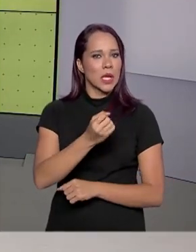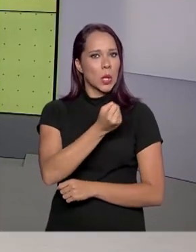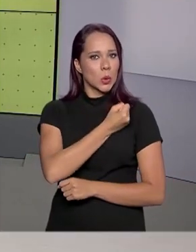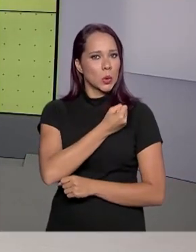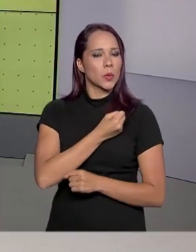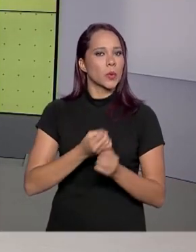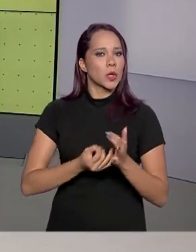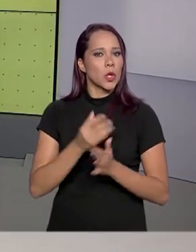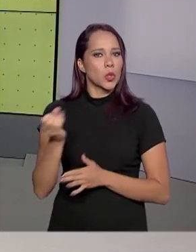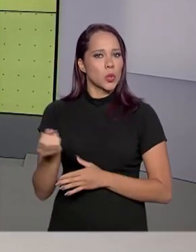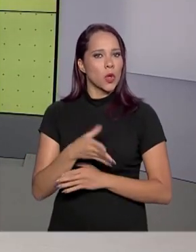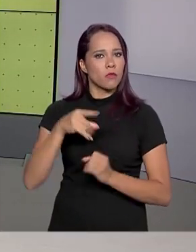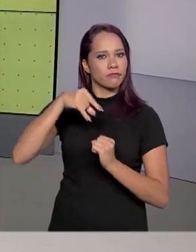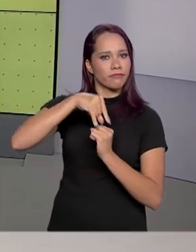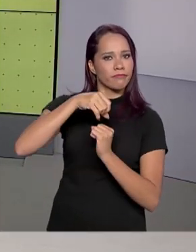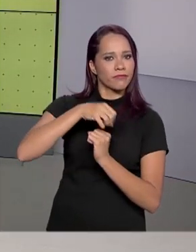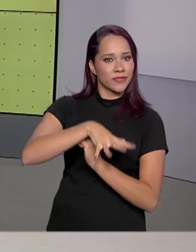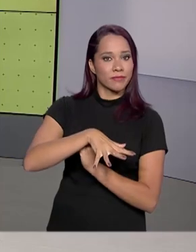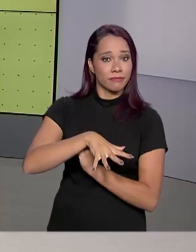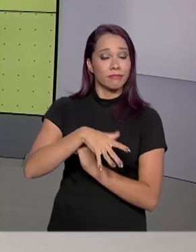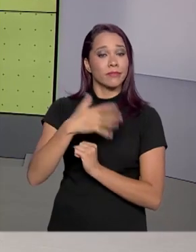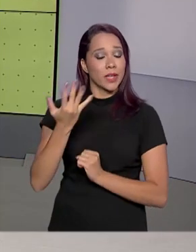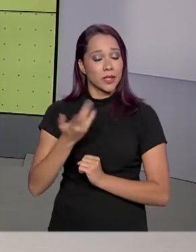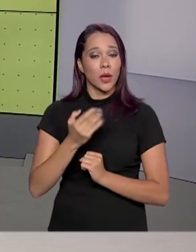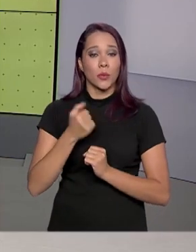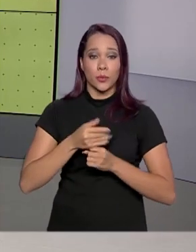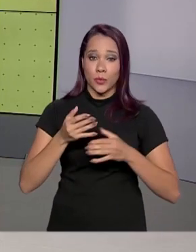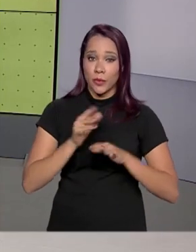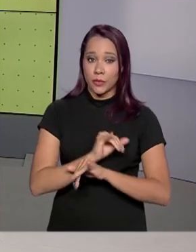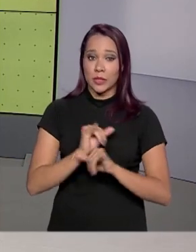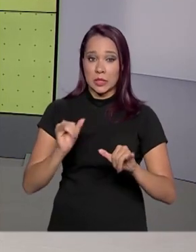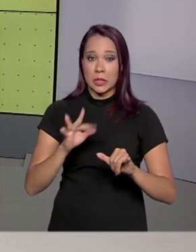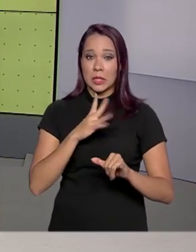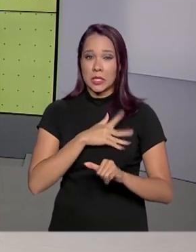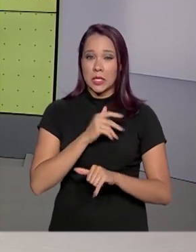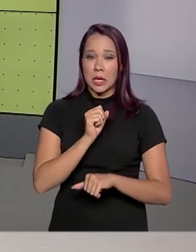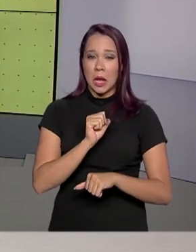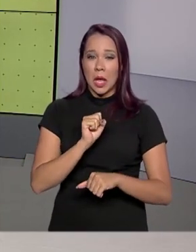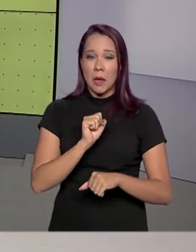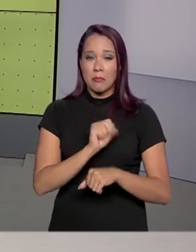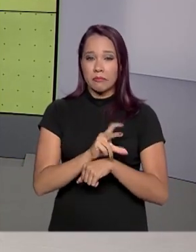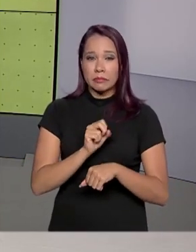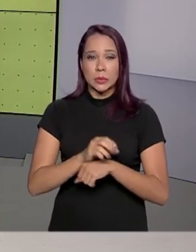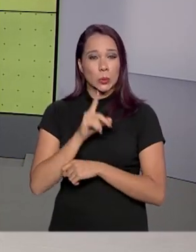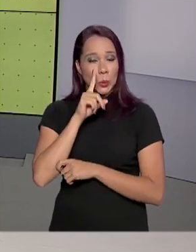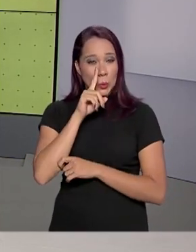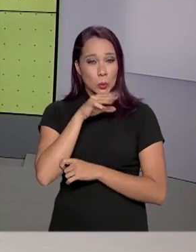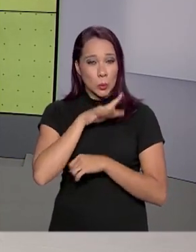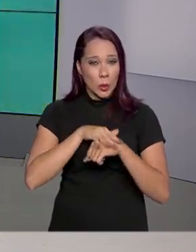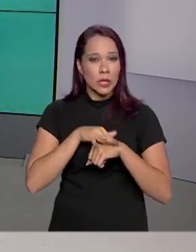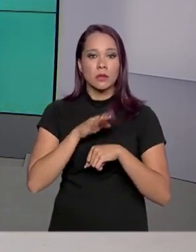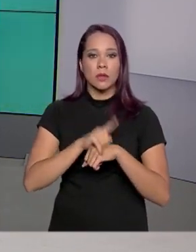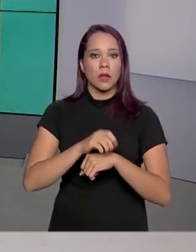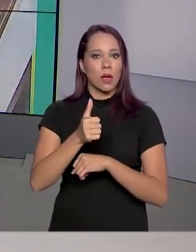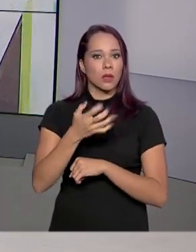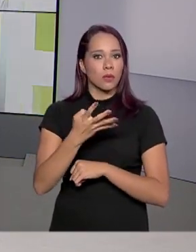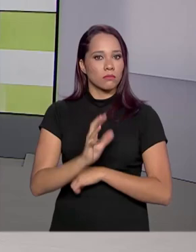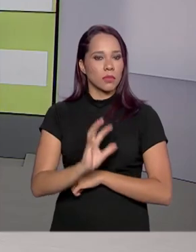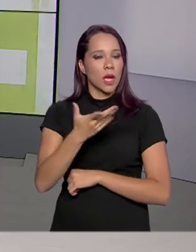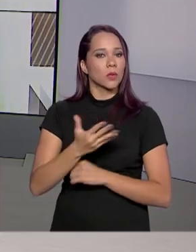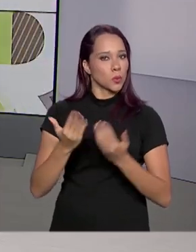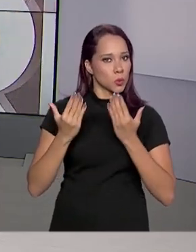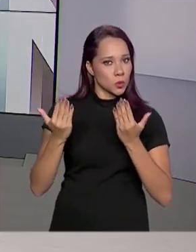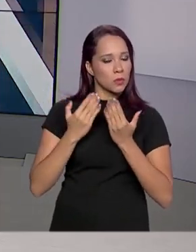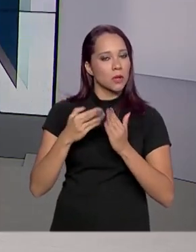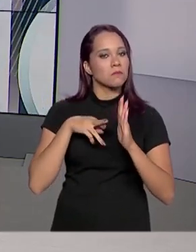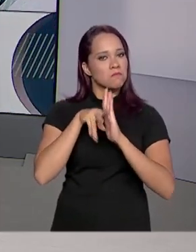do novo coronavírus. De acordo com o poletim epidemiológico desta segunda-feira, são 14 casos suspeitos